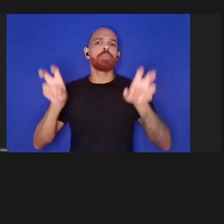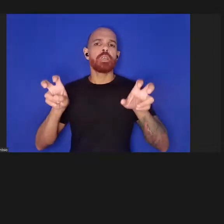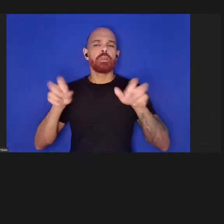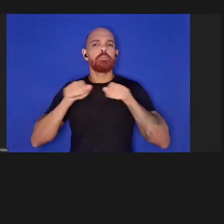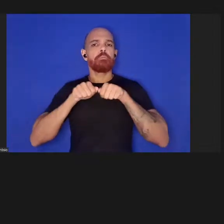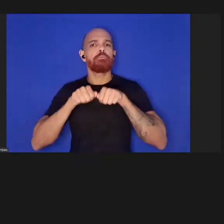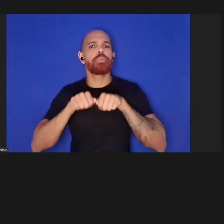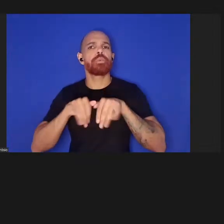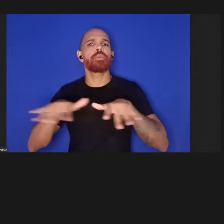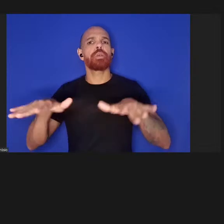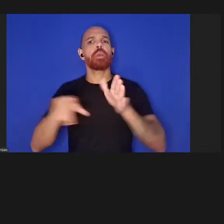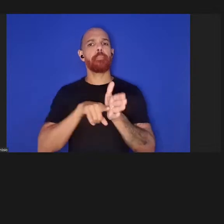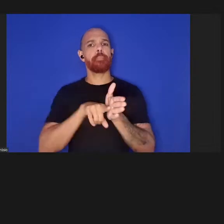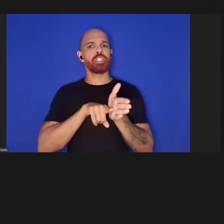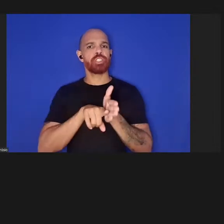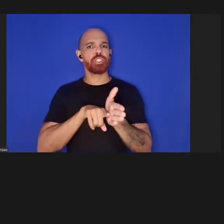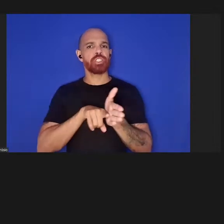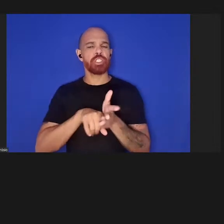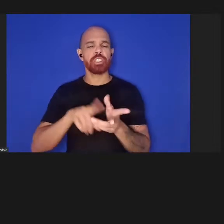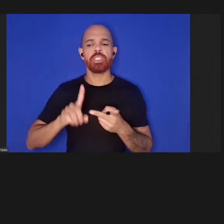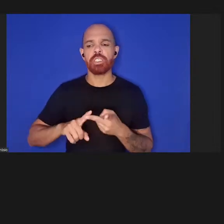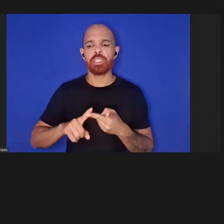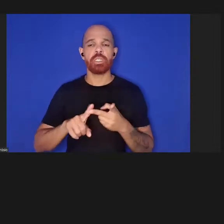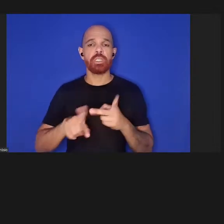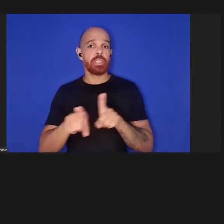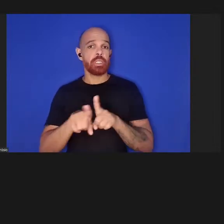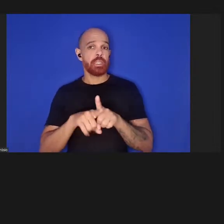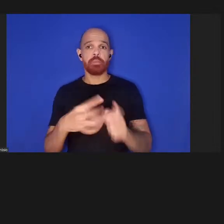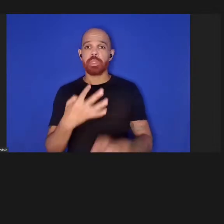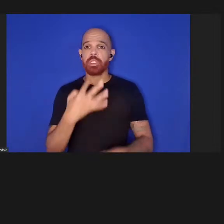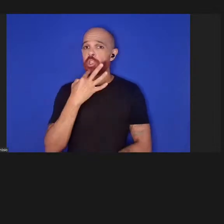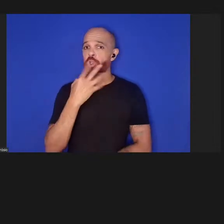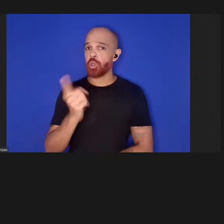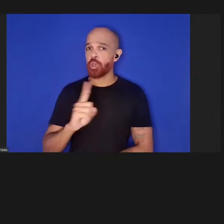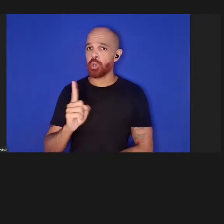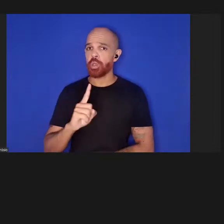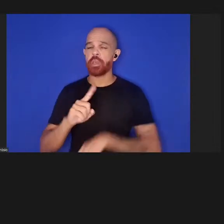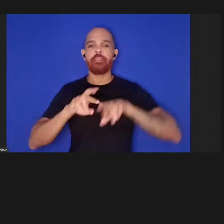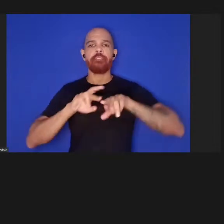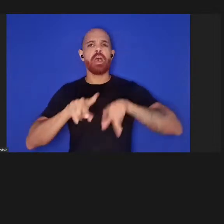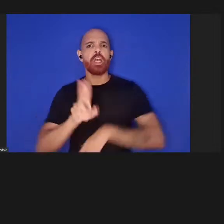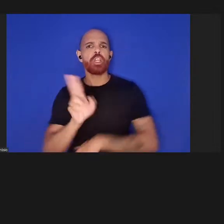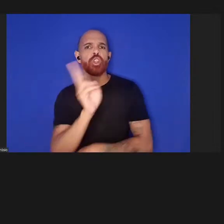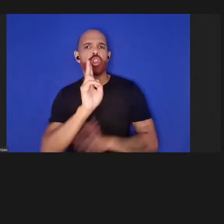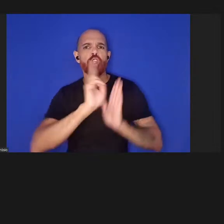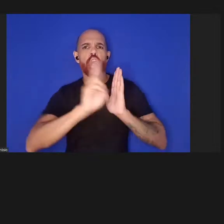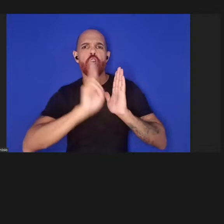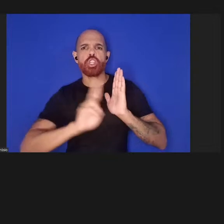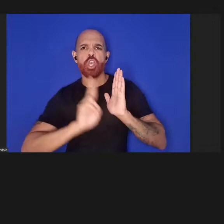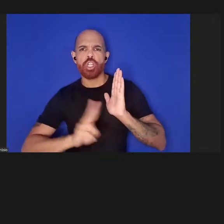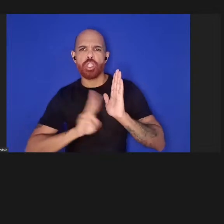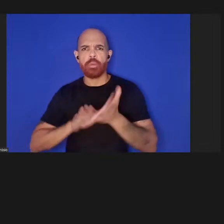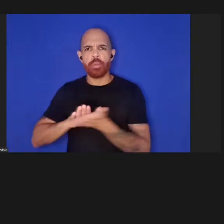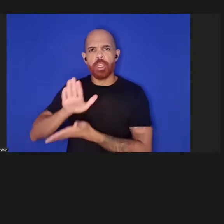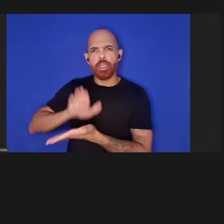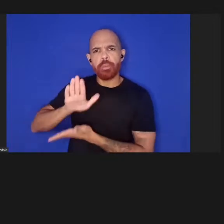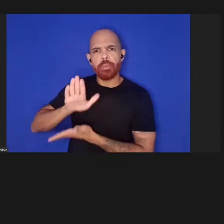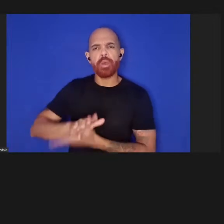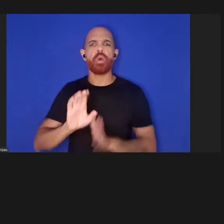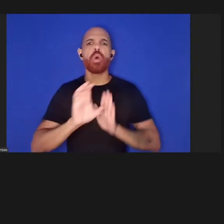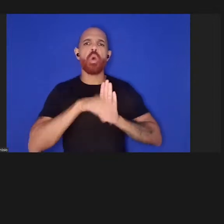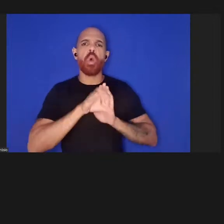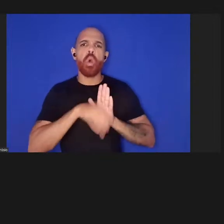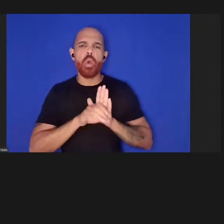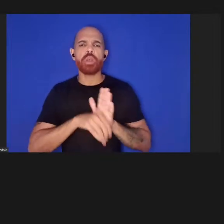pesquisa e também não tinha tido conhecimento de tantos nomes de publicações, o conceito de revisão por